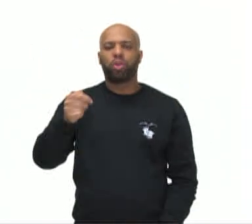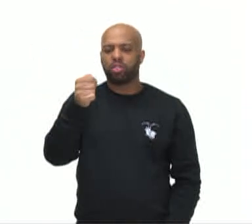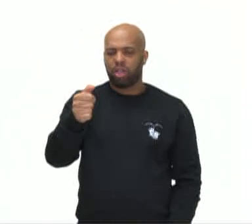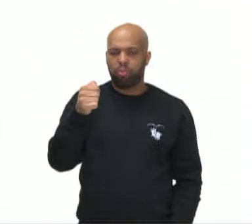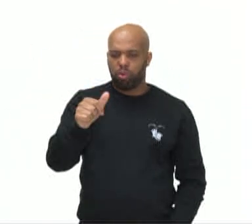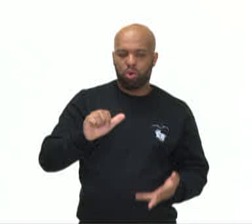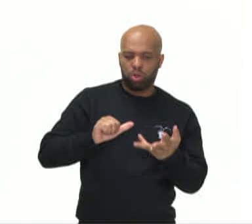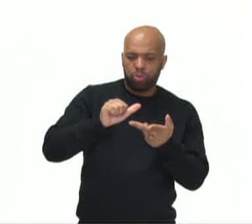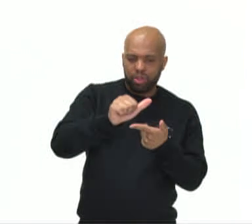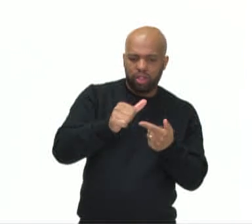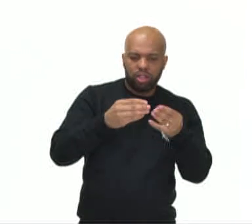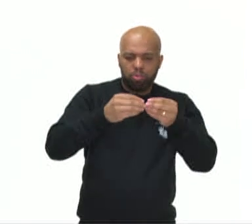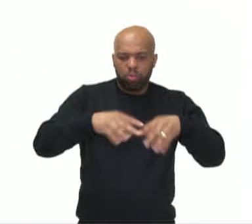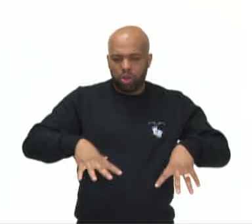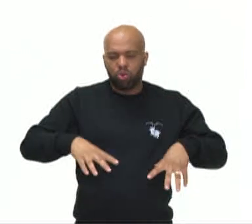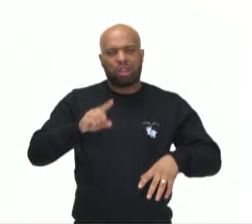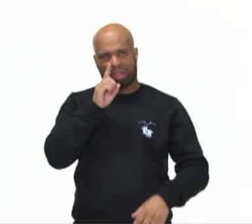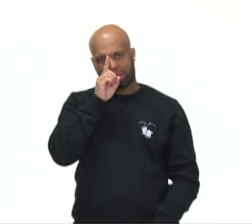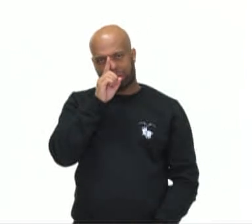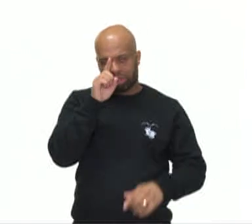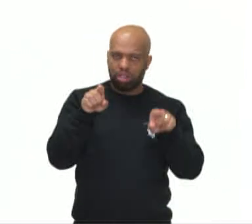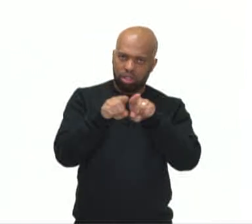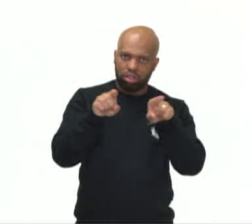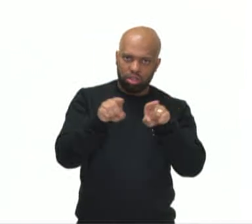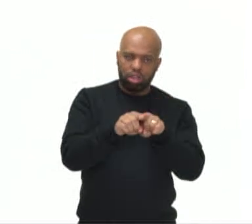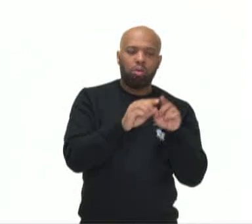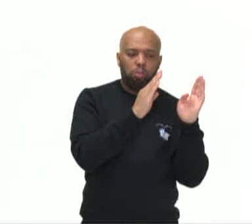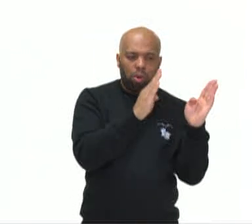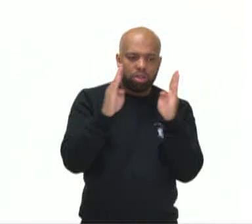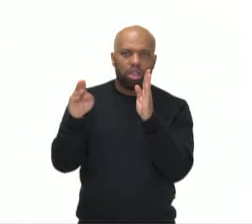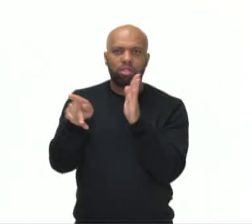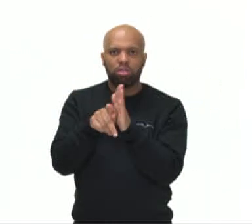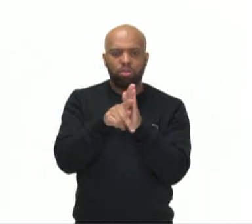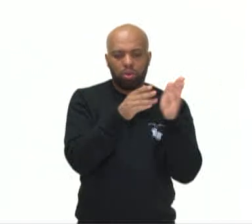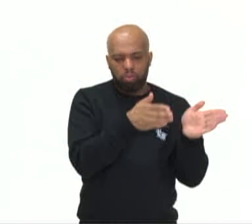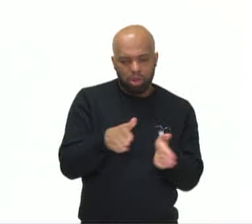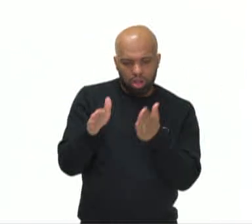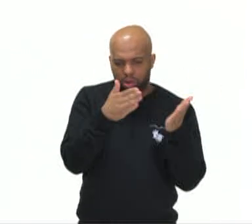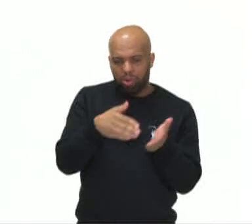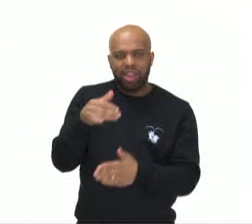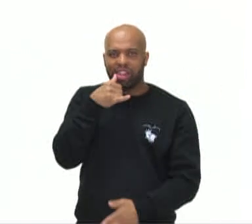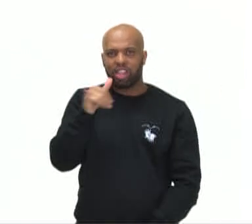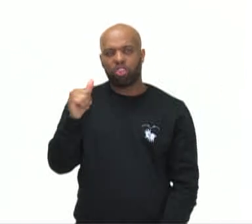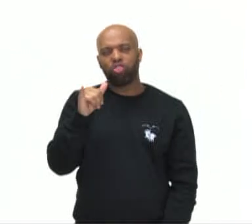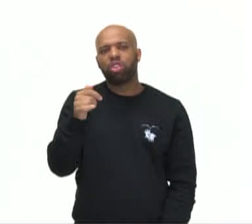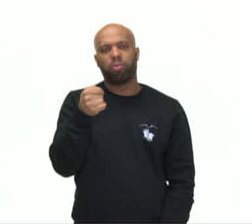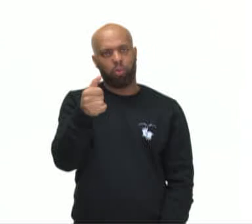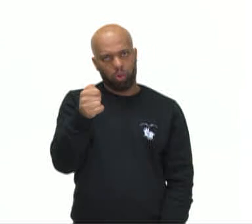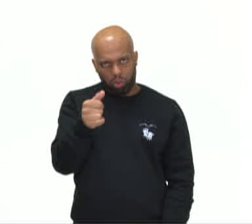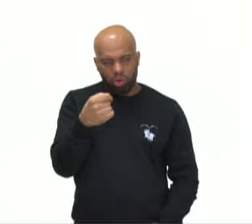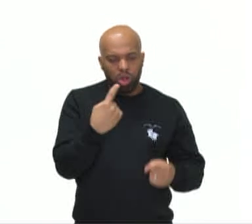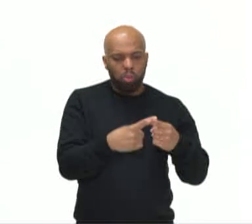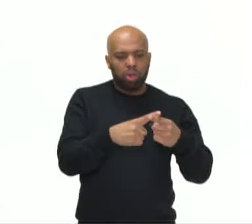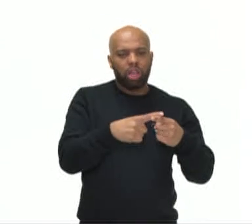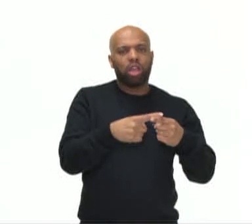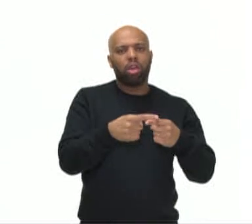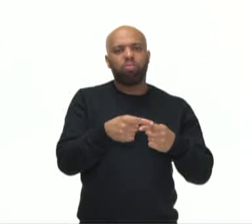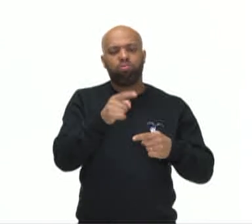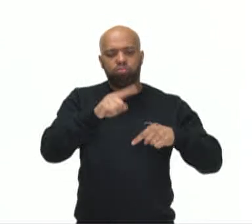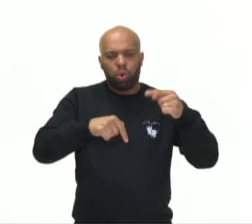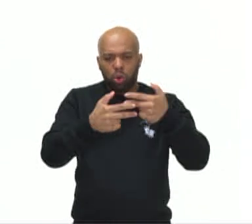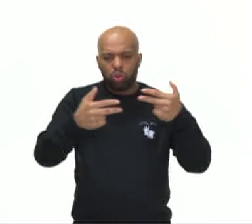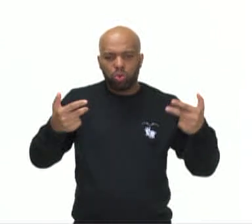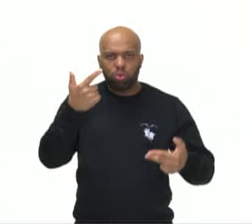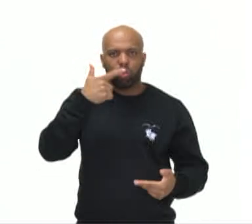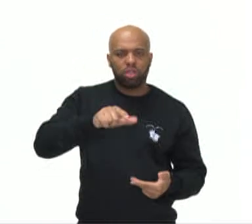prejudiciais ou tóxicas. O processo de produção consome menos energia. Os produtos que geram renda para